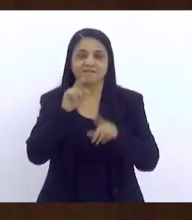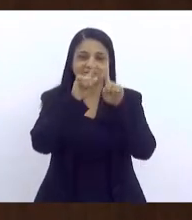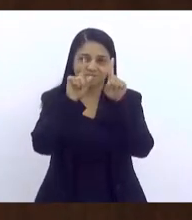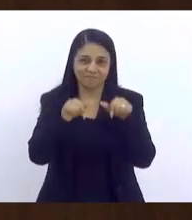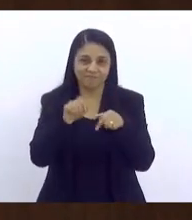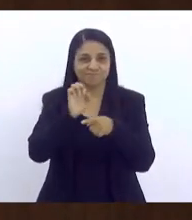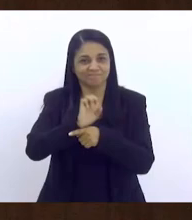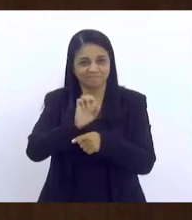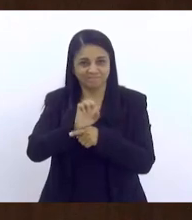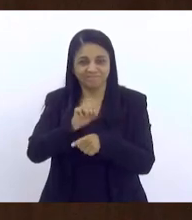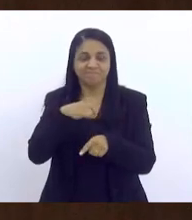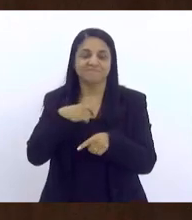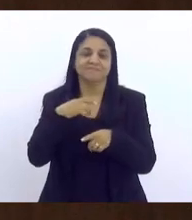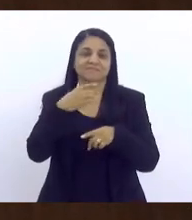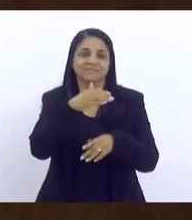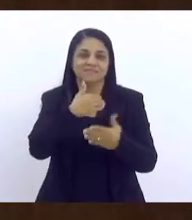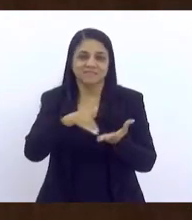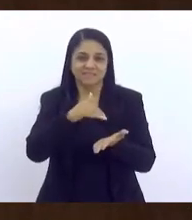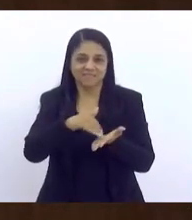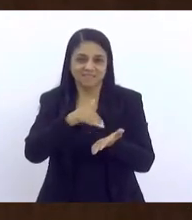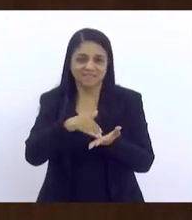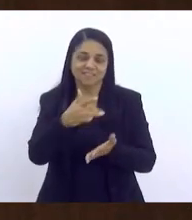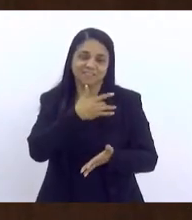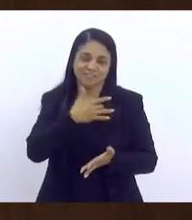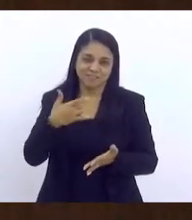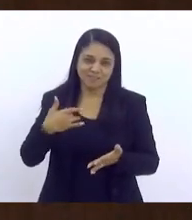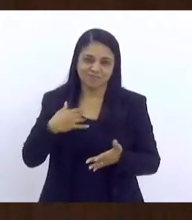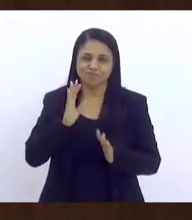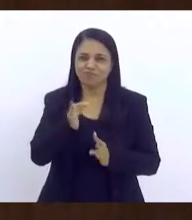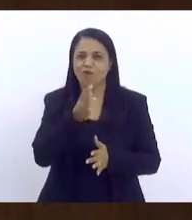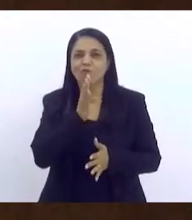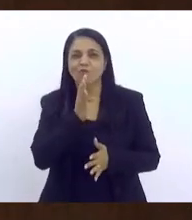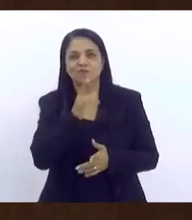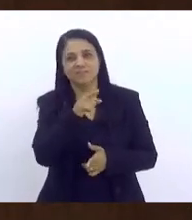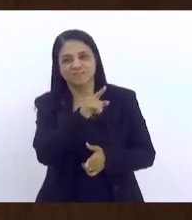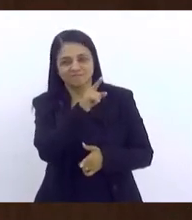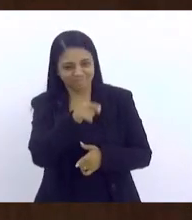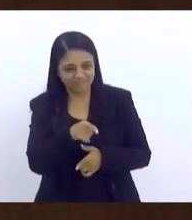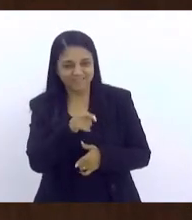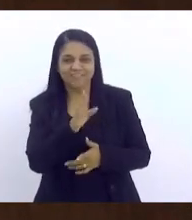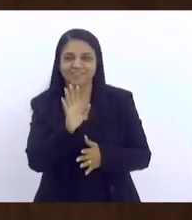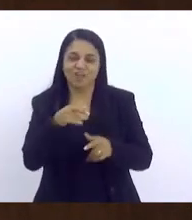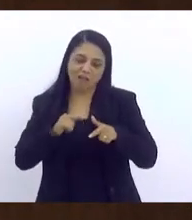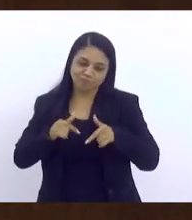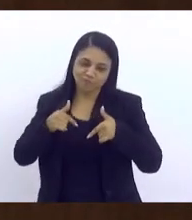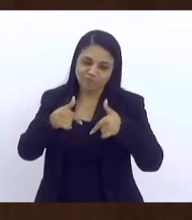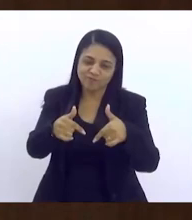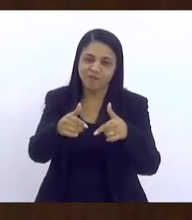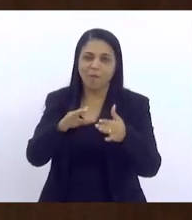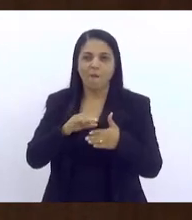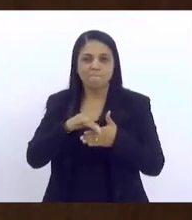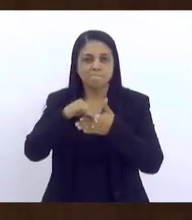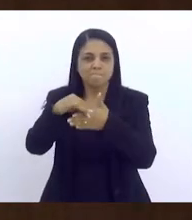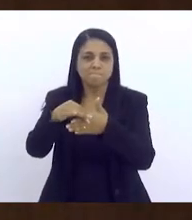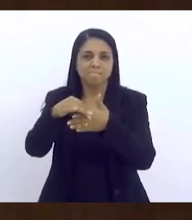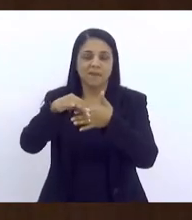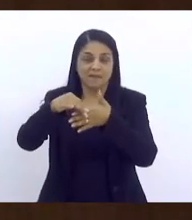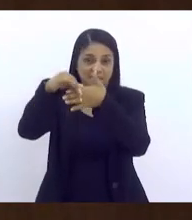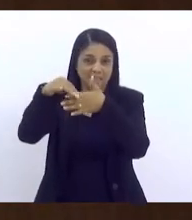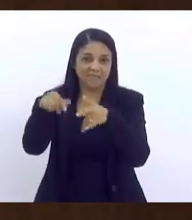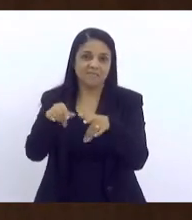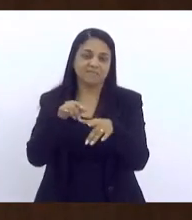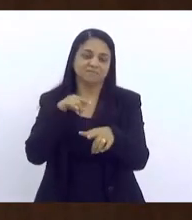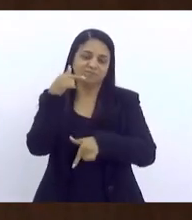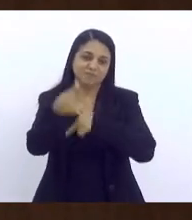da Secretaria Estadual de Saúde. Conheço de longa data a Jôsia, eu admiro muito a atuação, militância, trabalho, formação